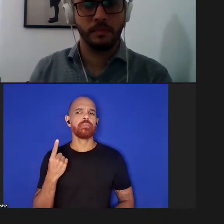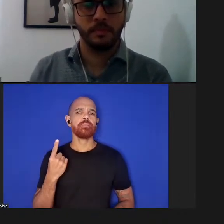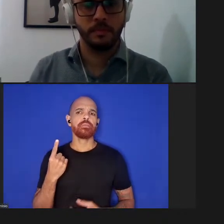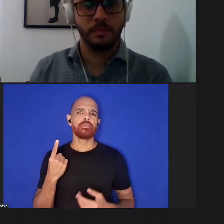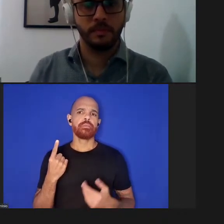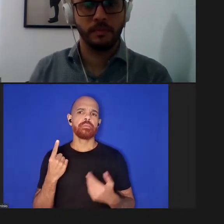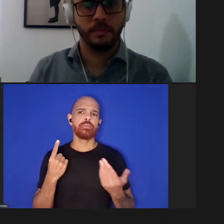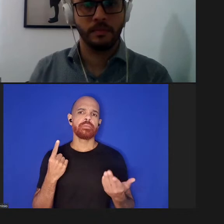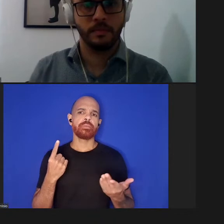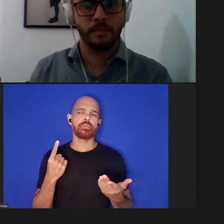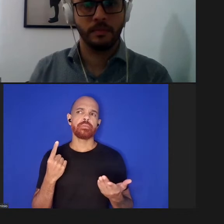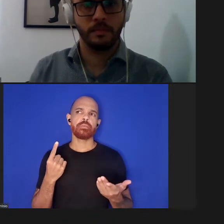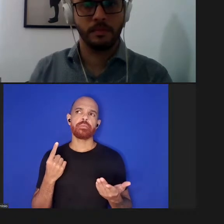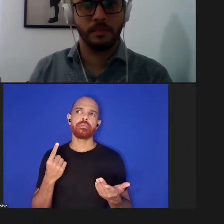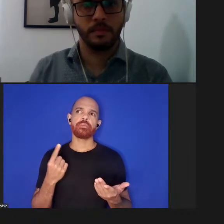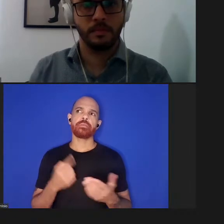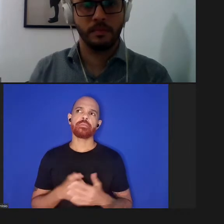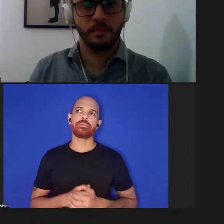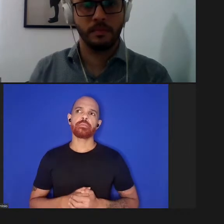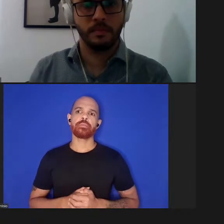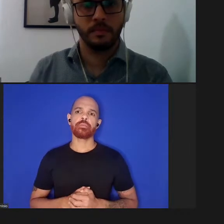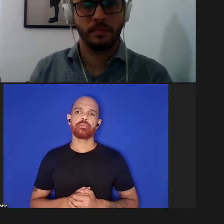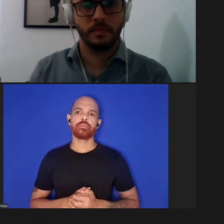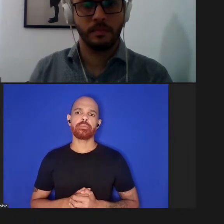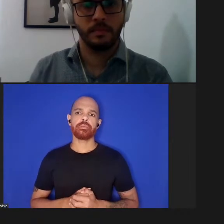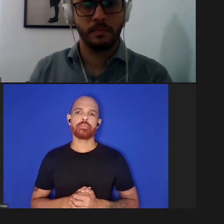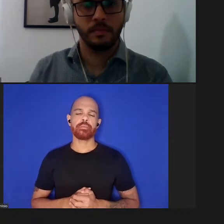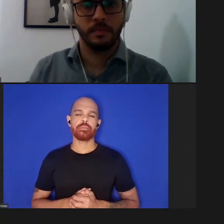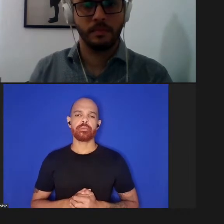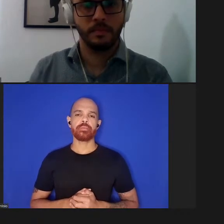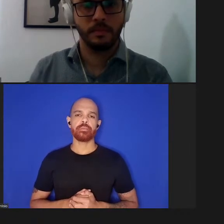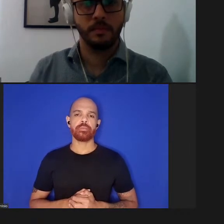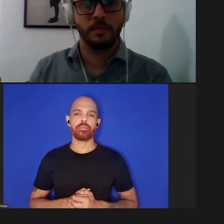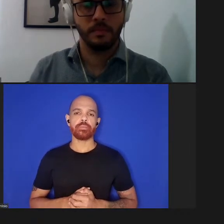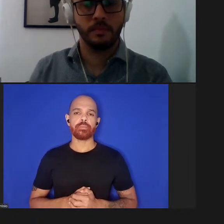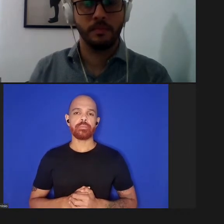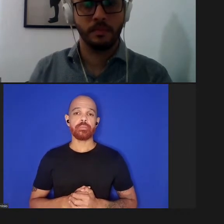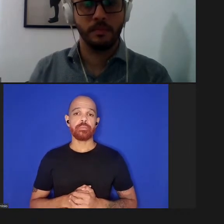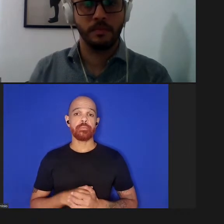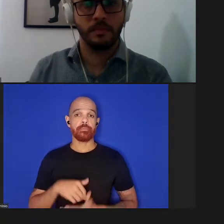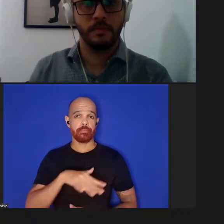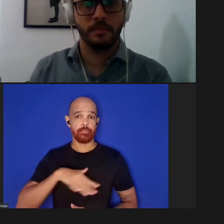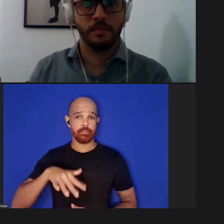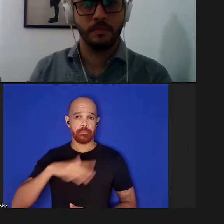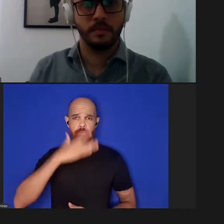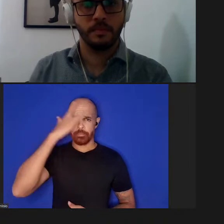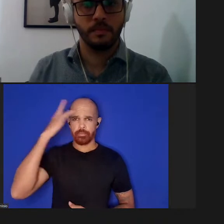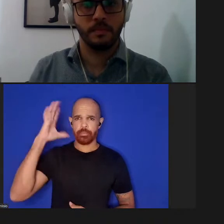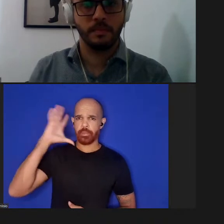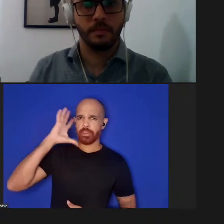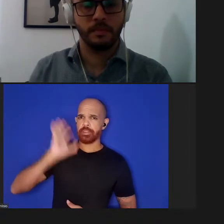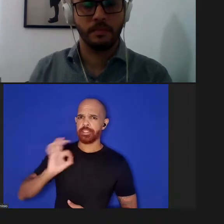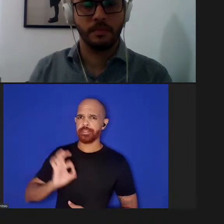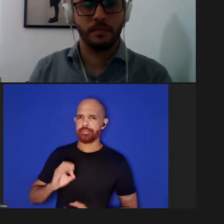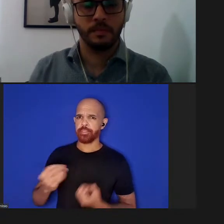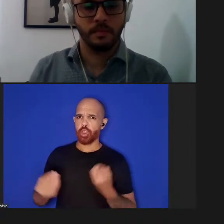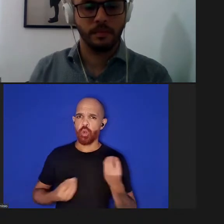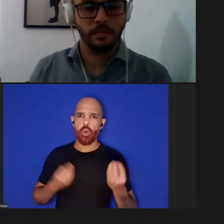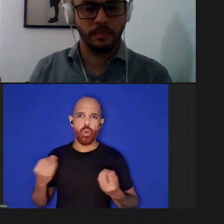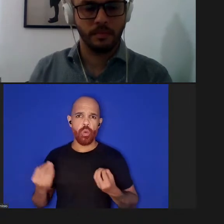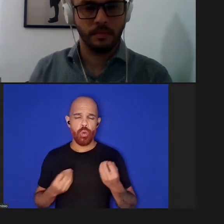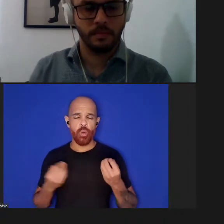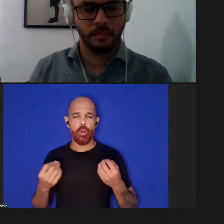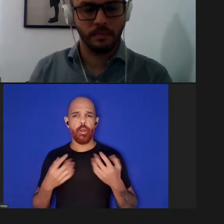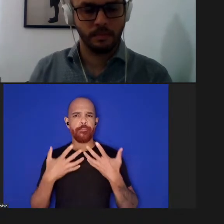o público em geral claro que é muito difícil entender que